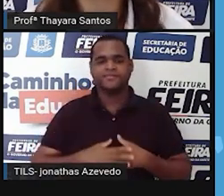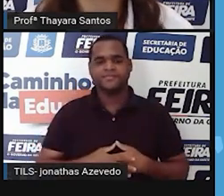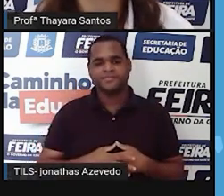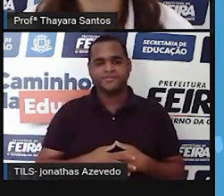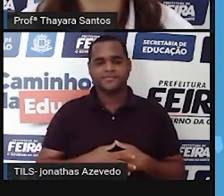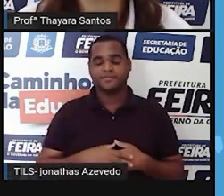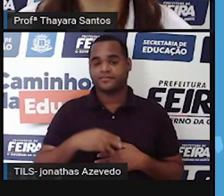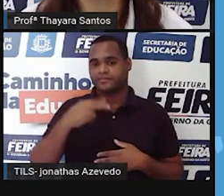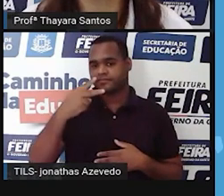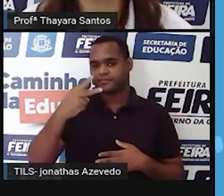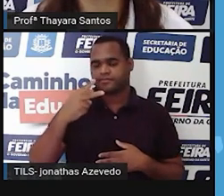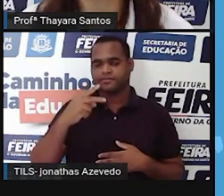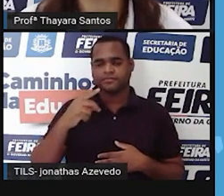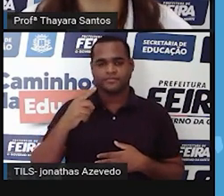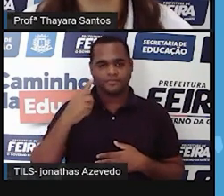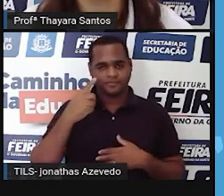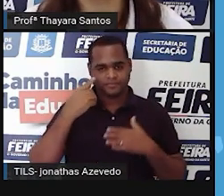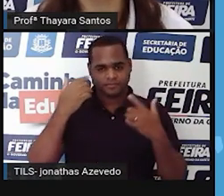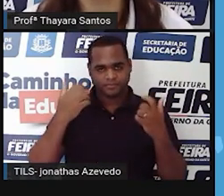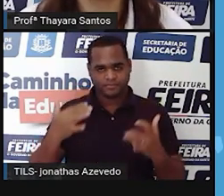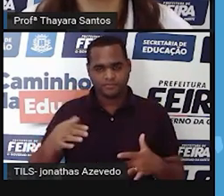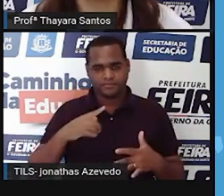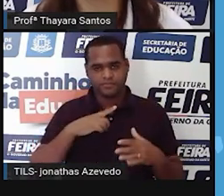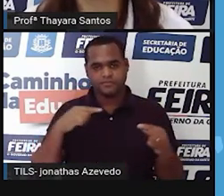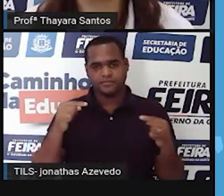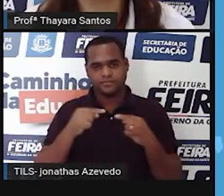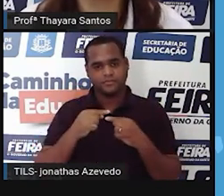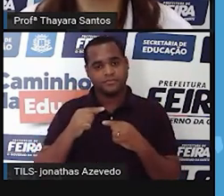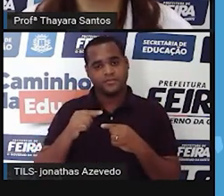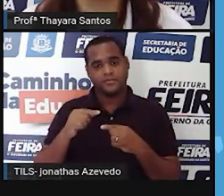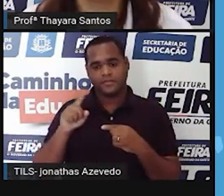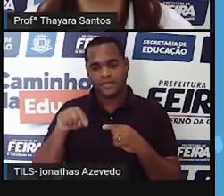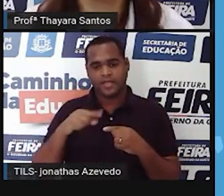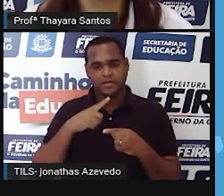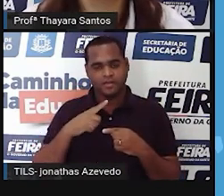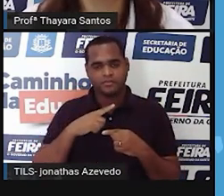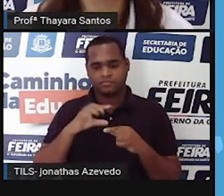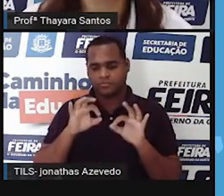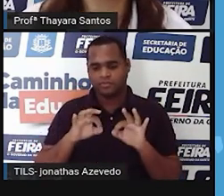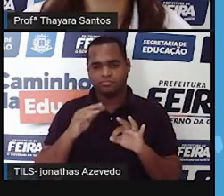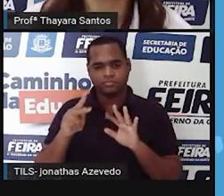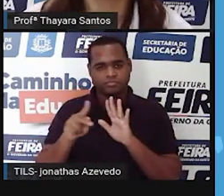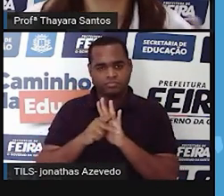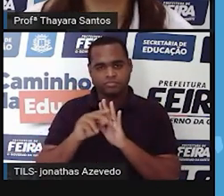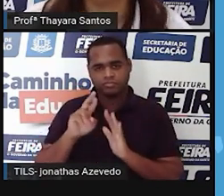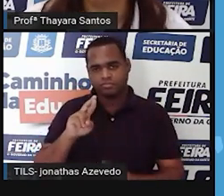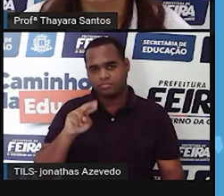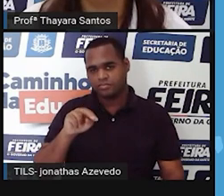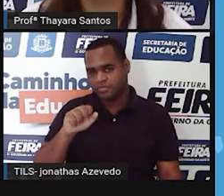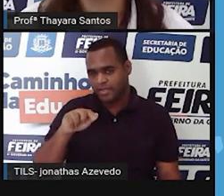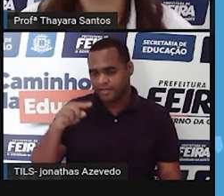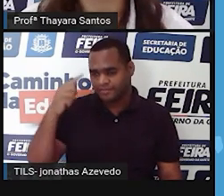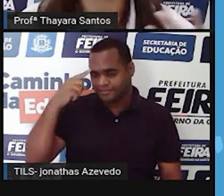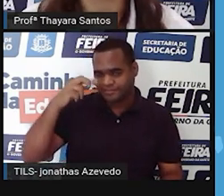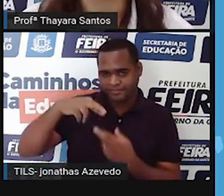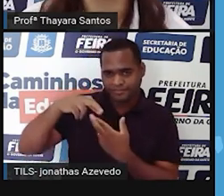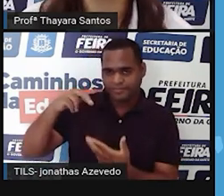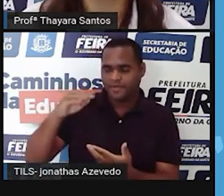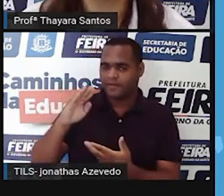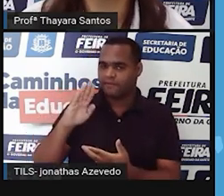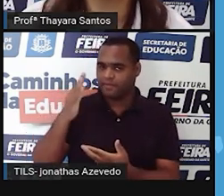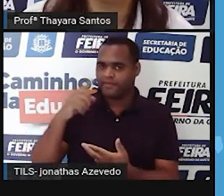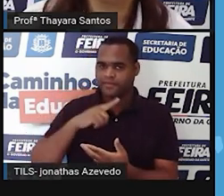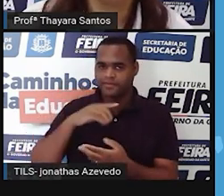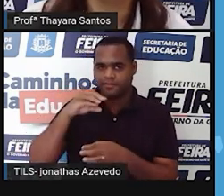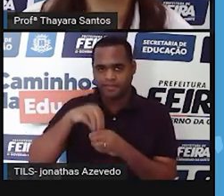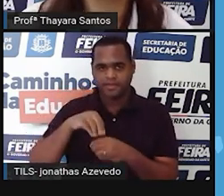Segunda pergunta. A uracila é a base nitrogenada que está ausente no RNA? Essa afirmação é falsa. A uracila, ela